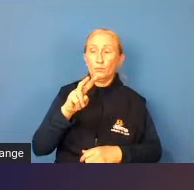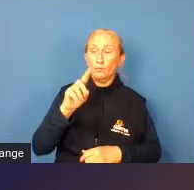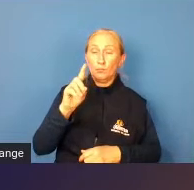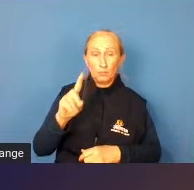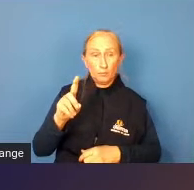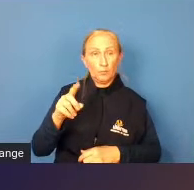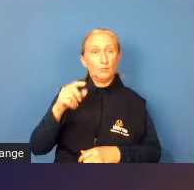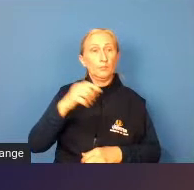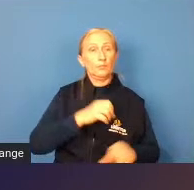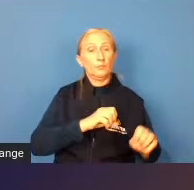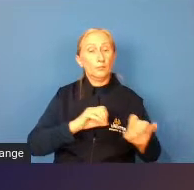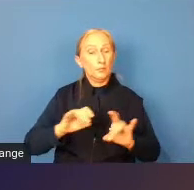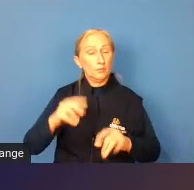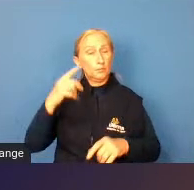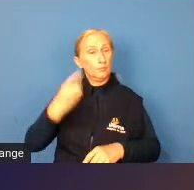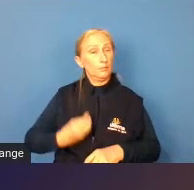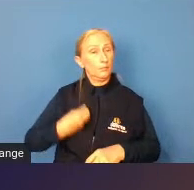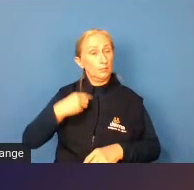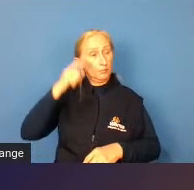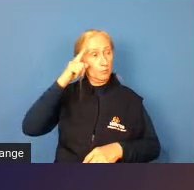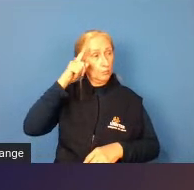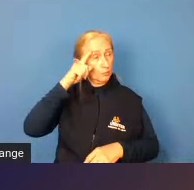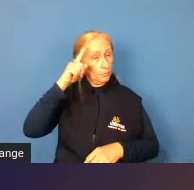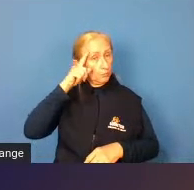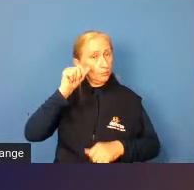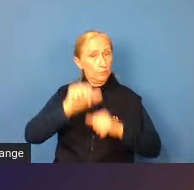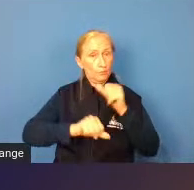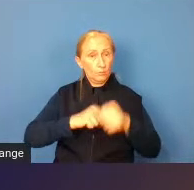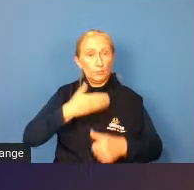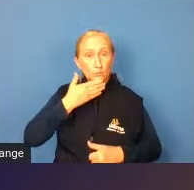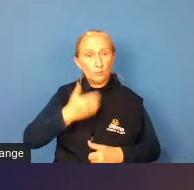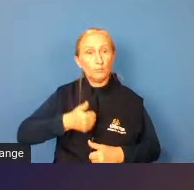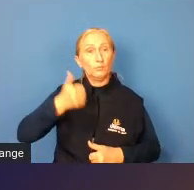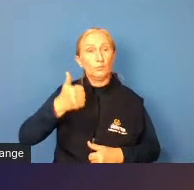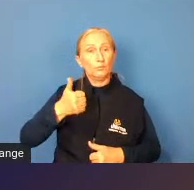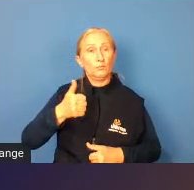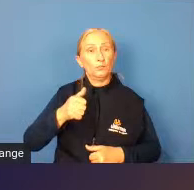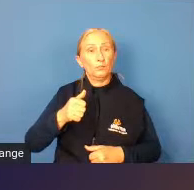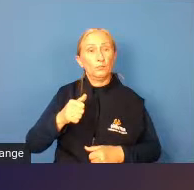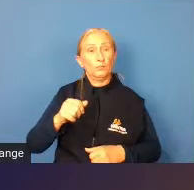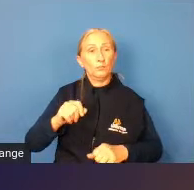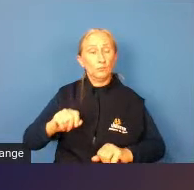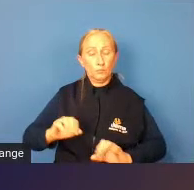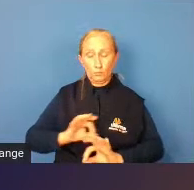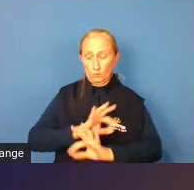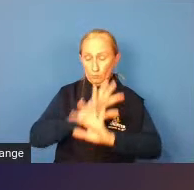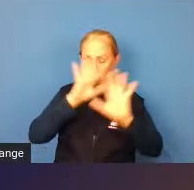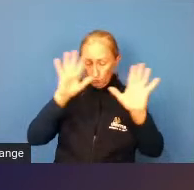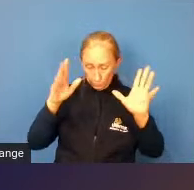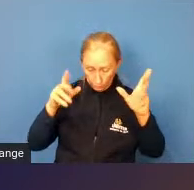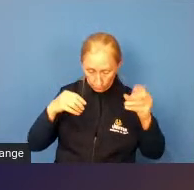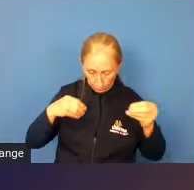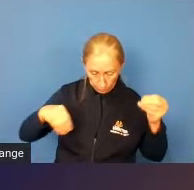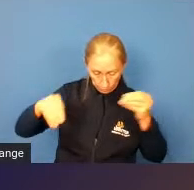diárias para ele mudem também e melhorem e o planeamento do movimento principalmente